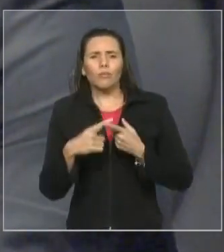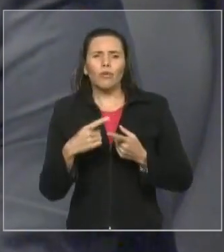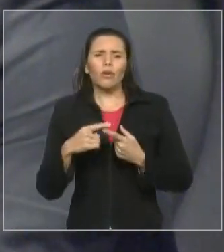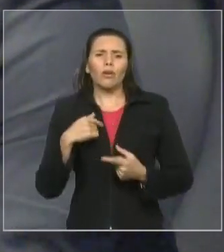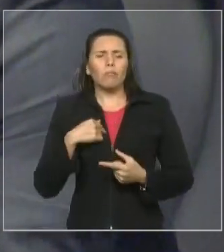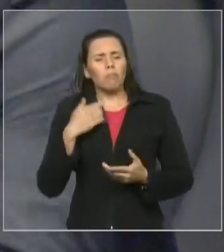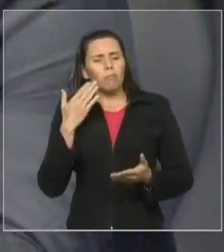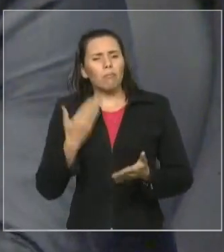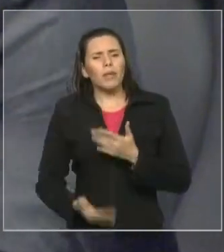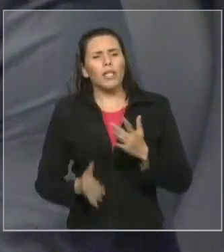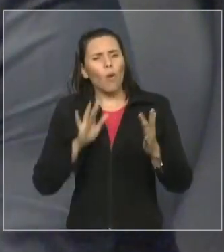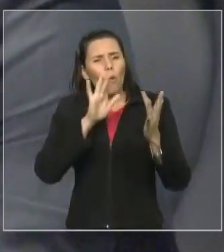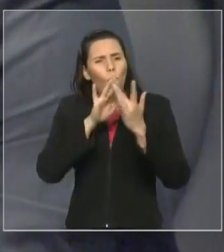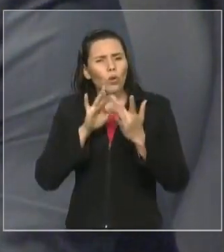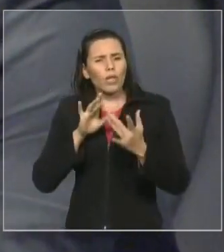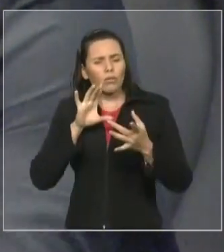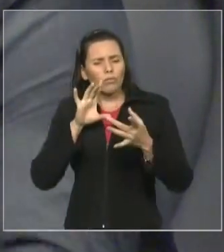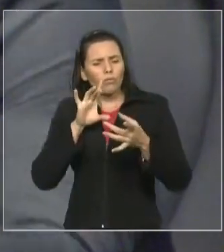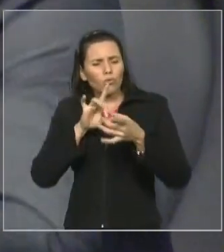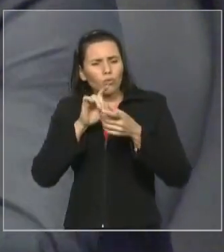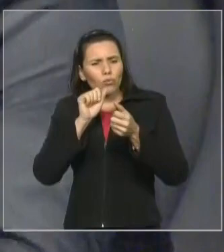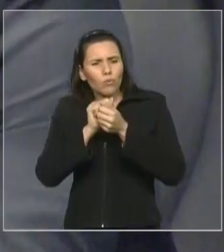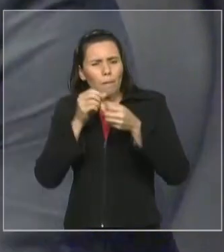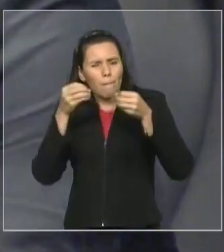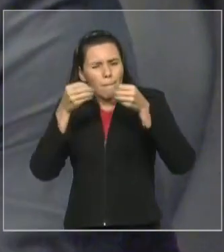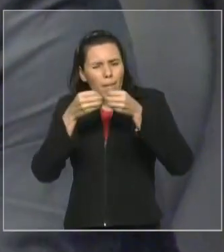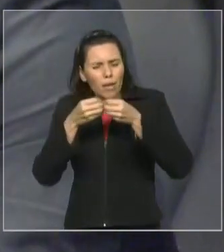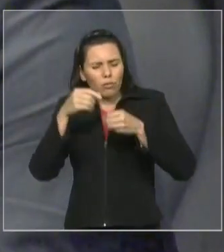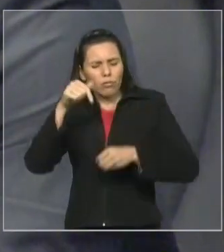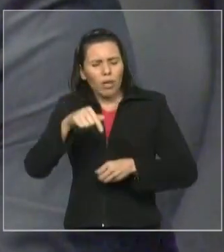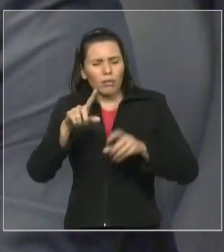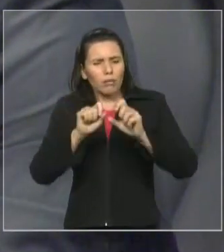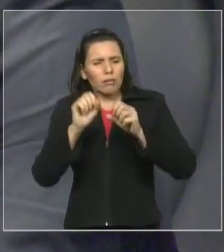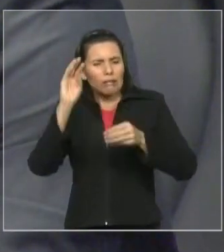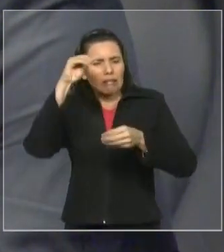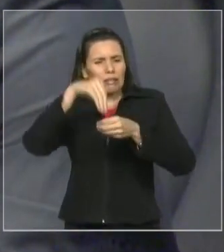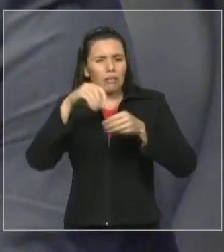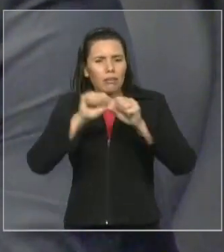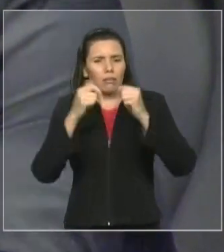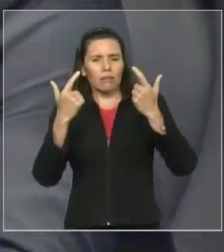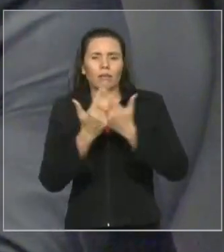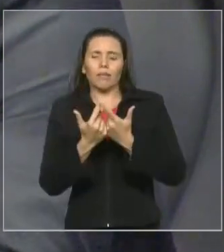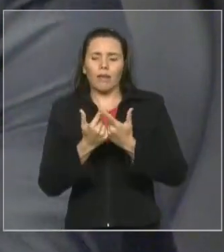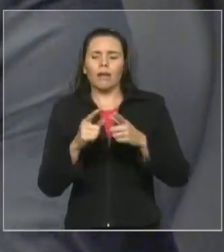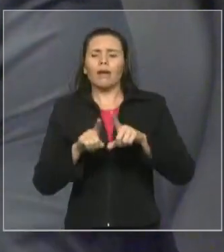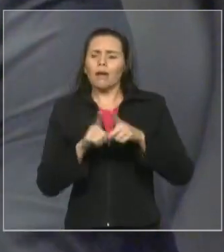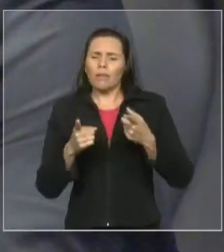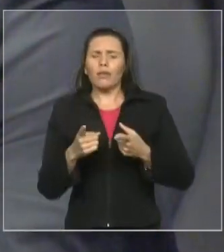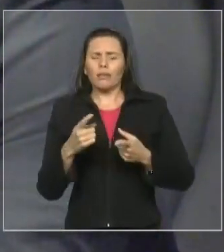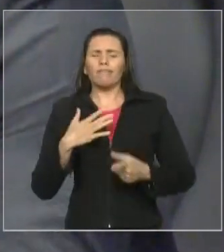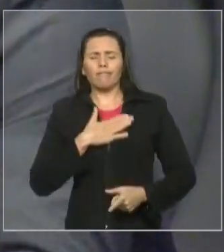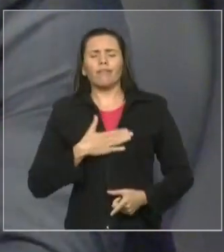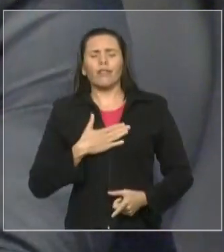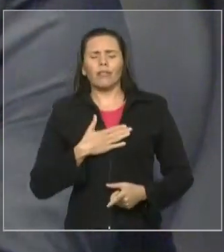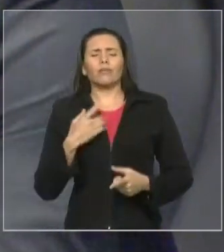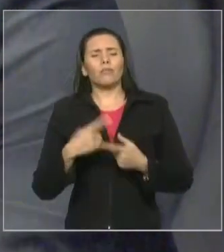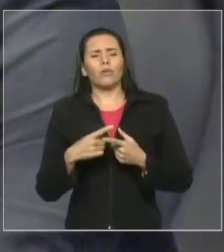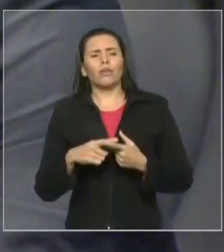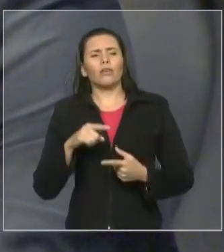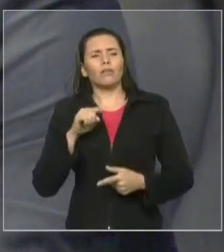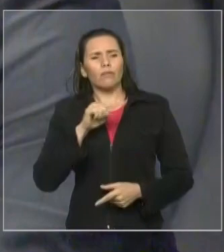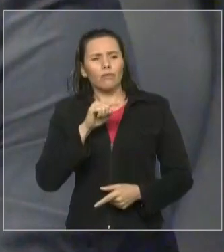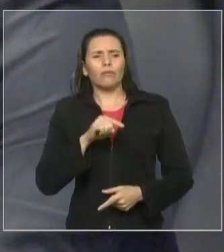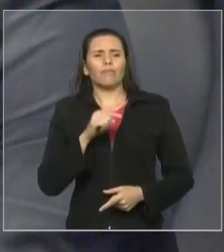de mim, mas lhe asseguro que vou sempre bater a sua porta lá na Casa Civil para poder dialogar, para poder obter